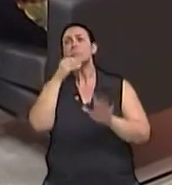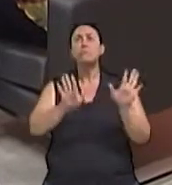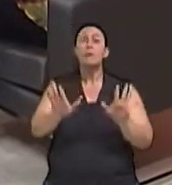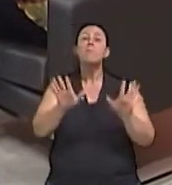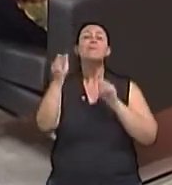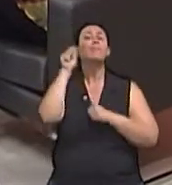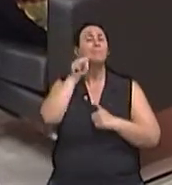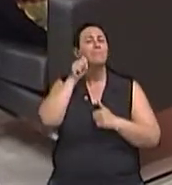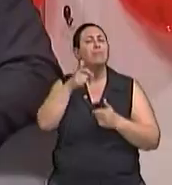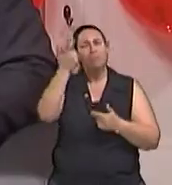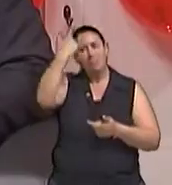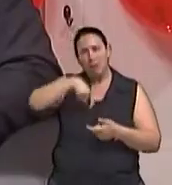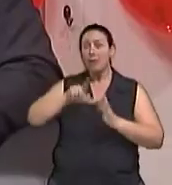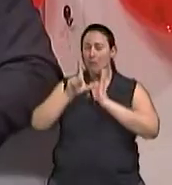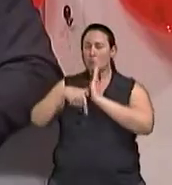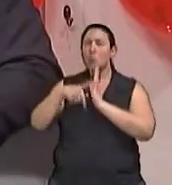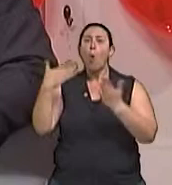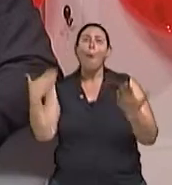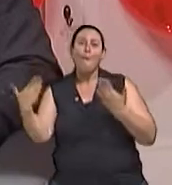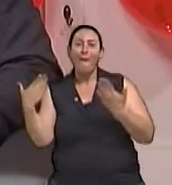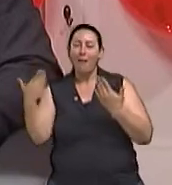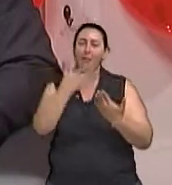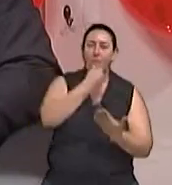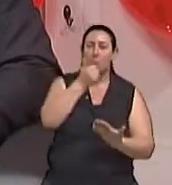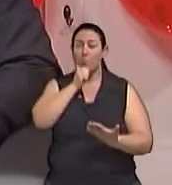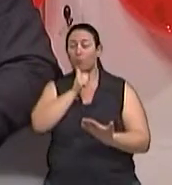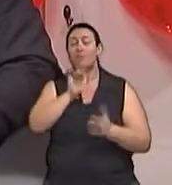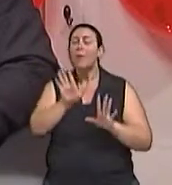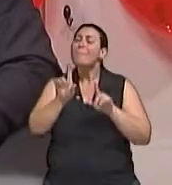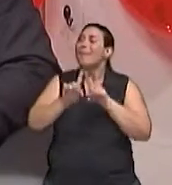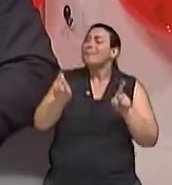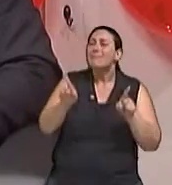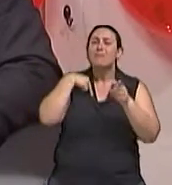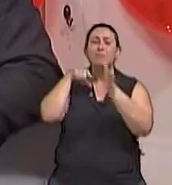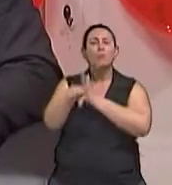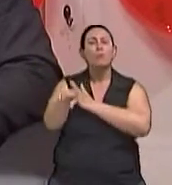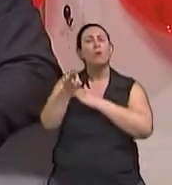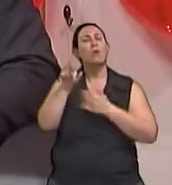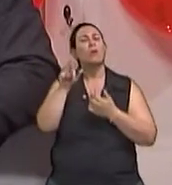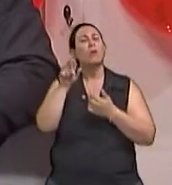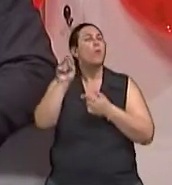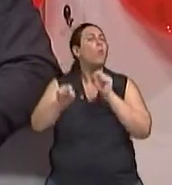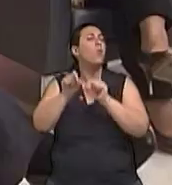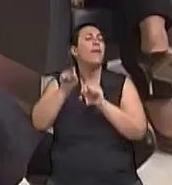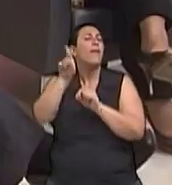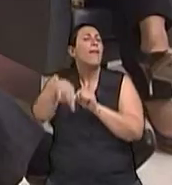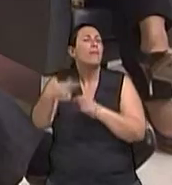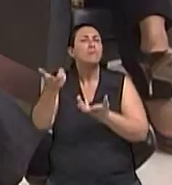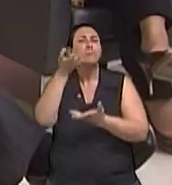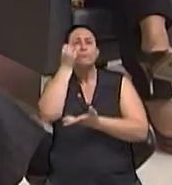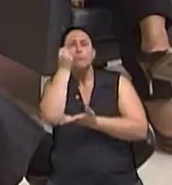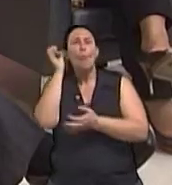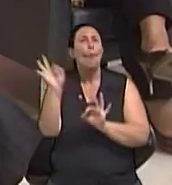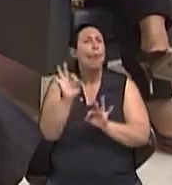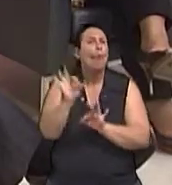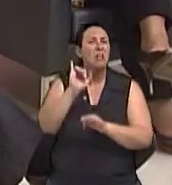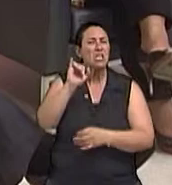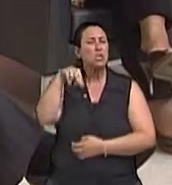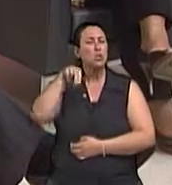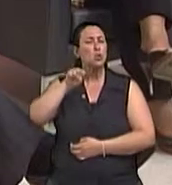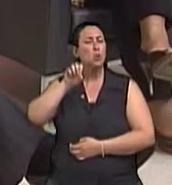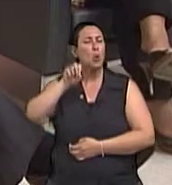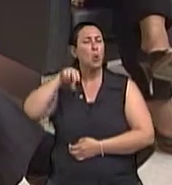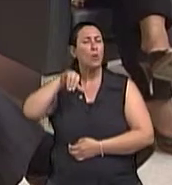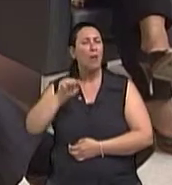vamos conversar sobre isso logo depois. Mas, doutor, o que é afinal a insônia? É não dormir um